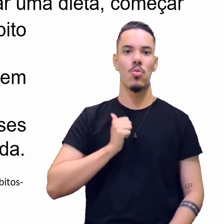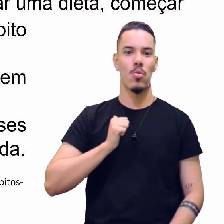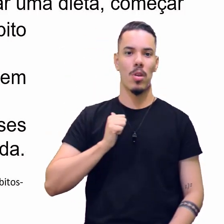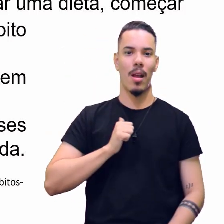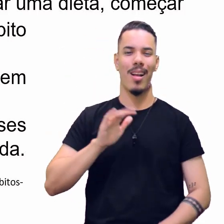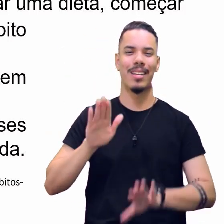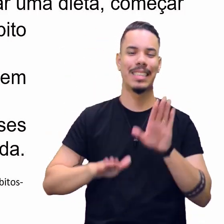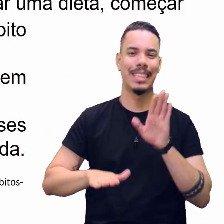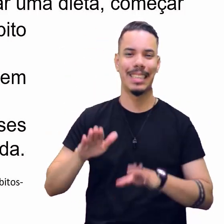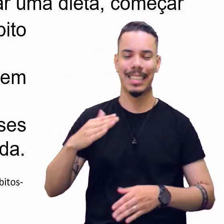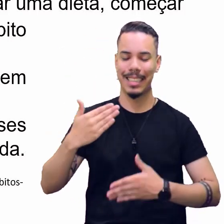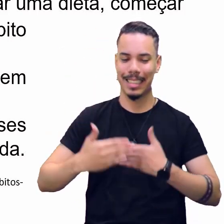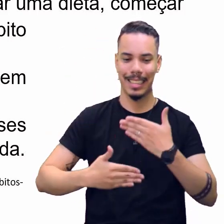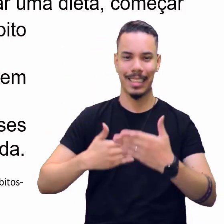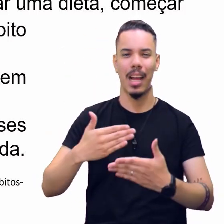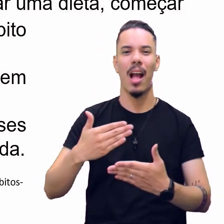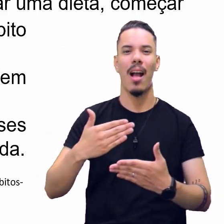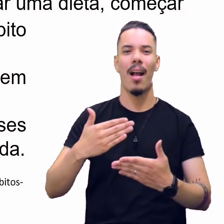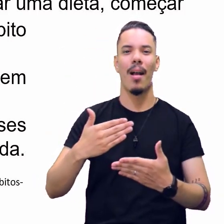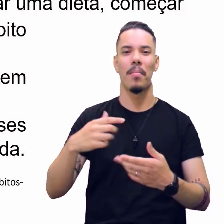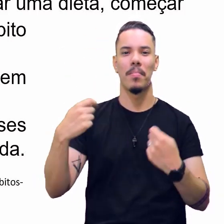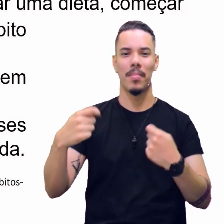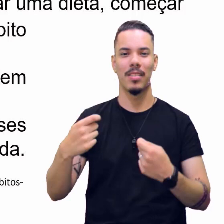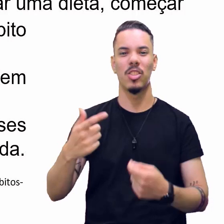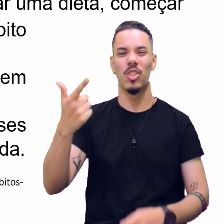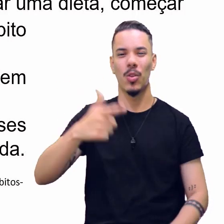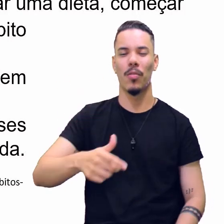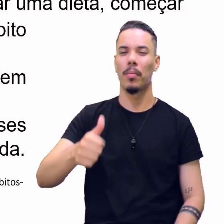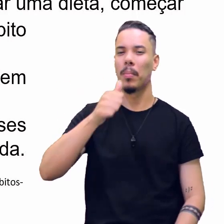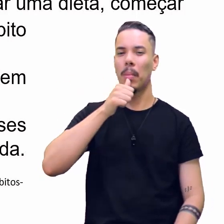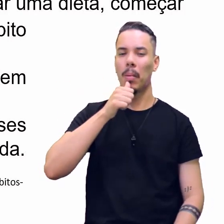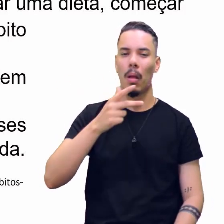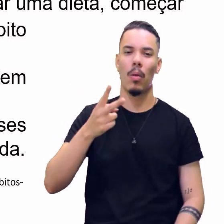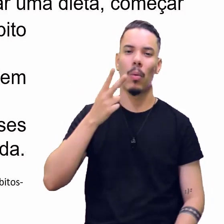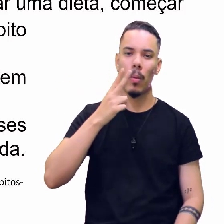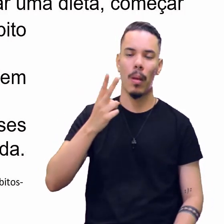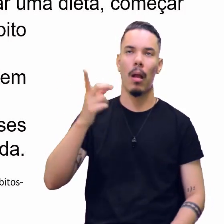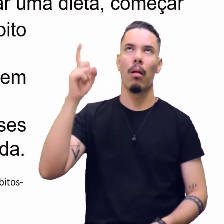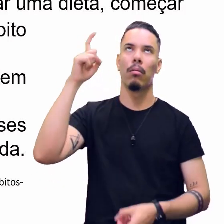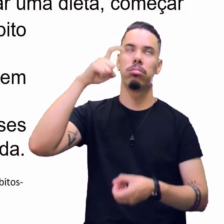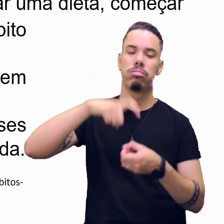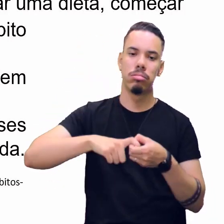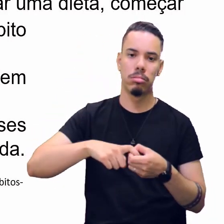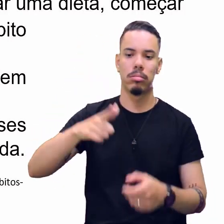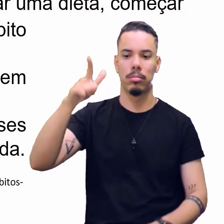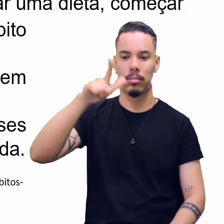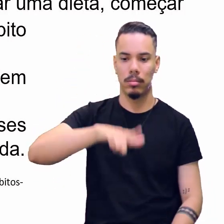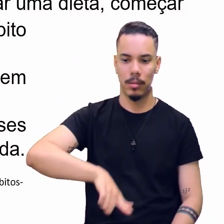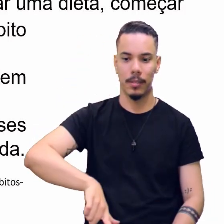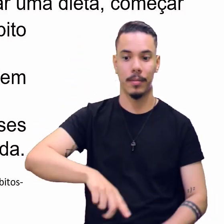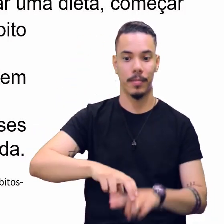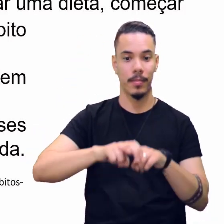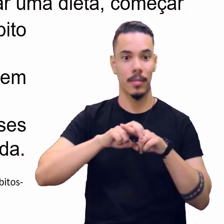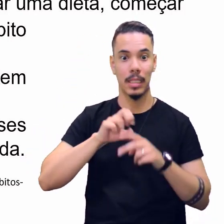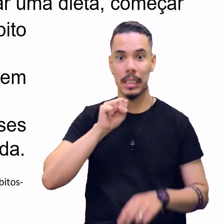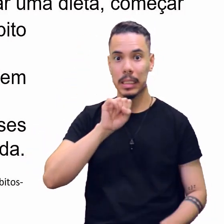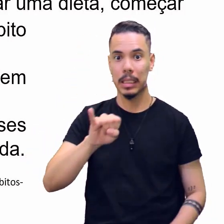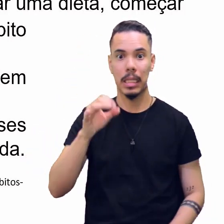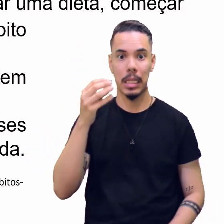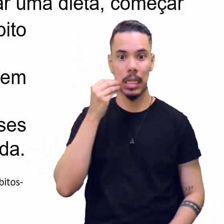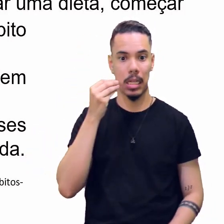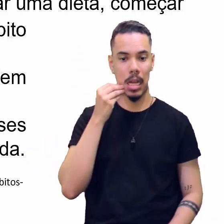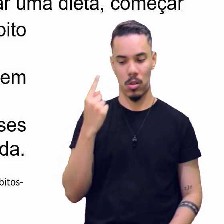uma recaída e volta a estaca zero. Se, ao tentar sozinho, não obteve êxito